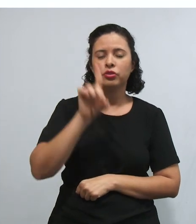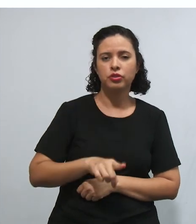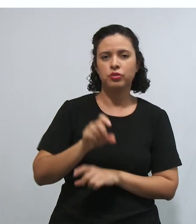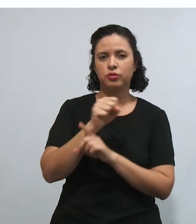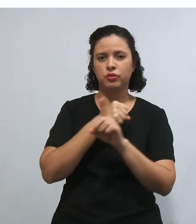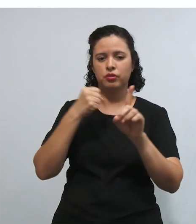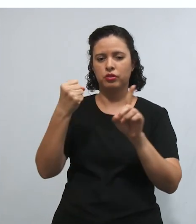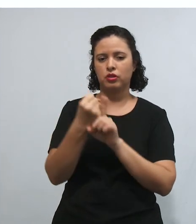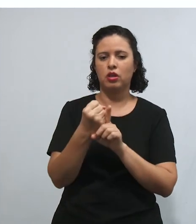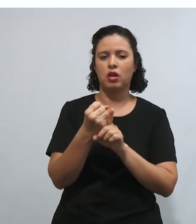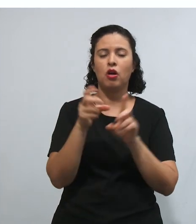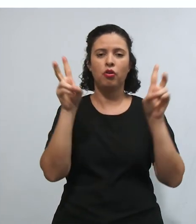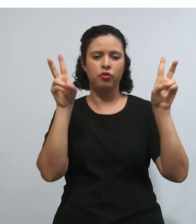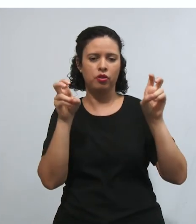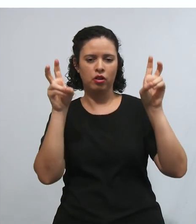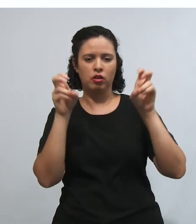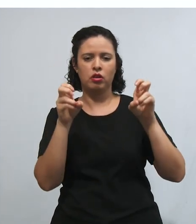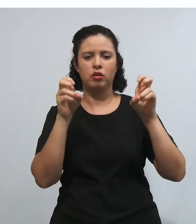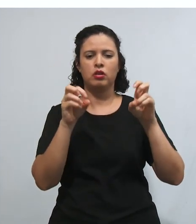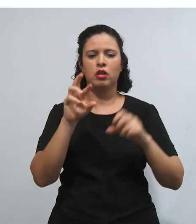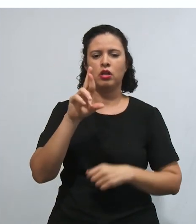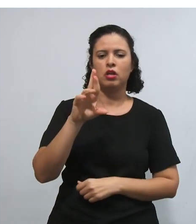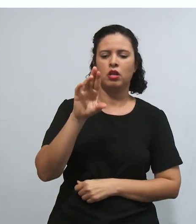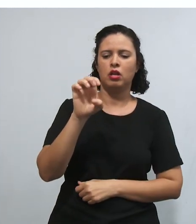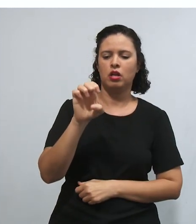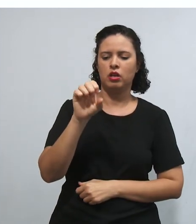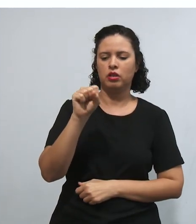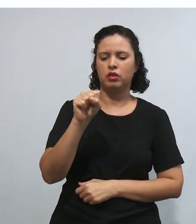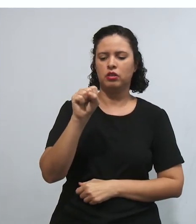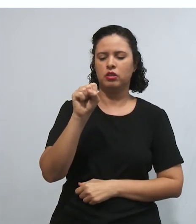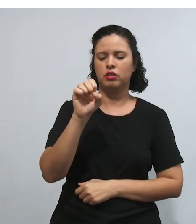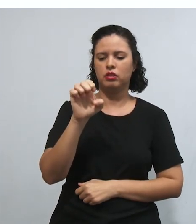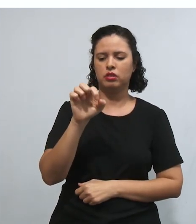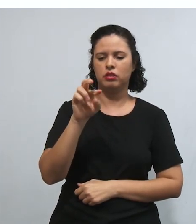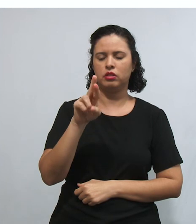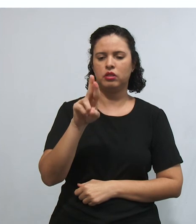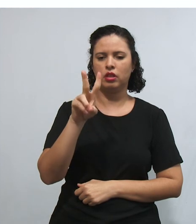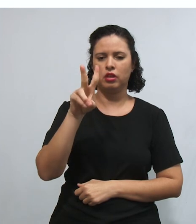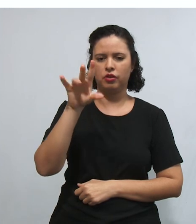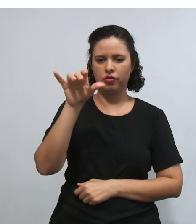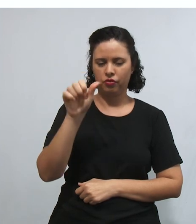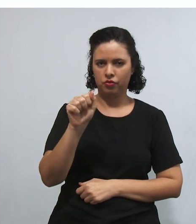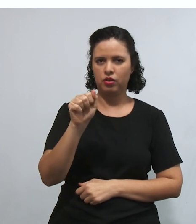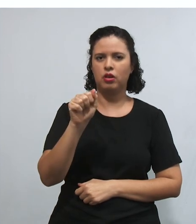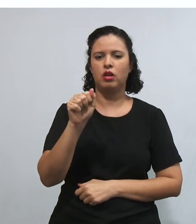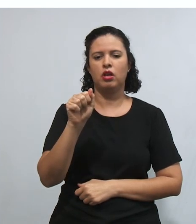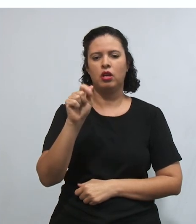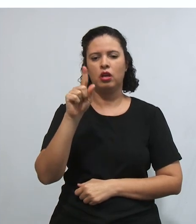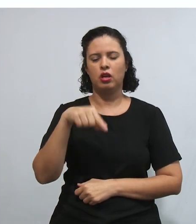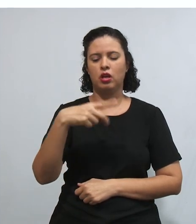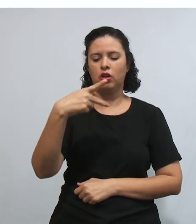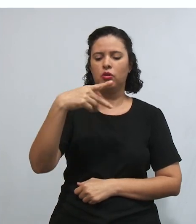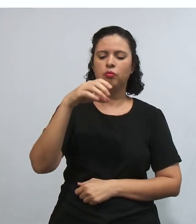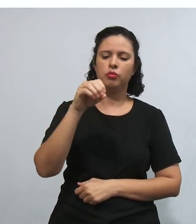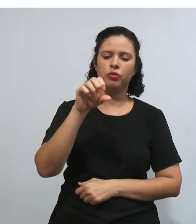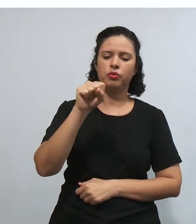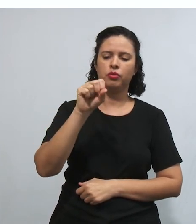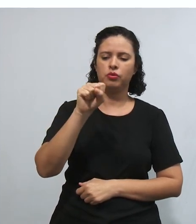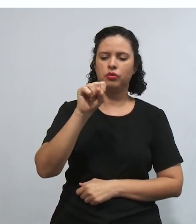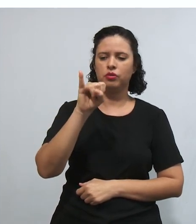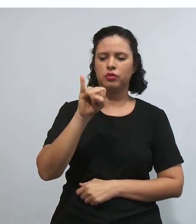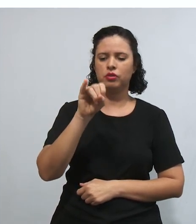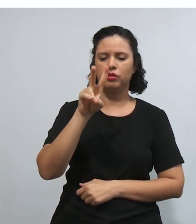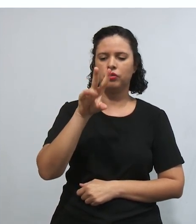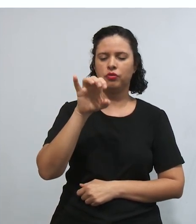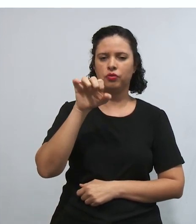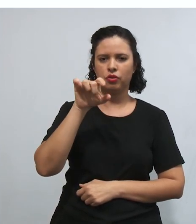reserva do possível. Vamos aqui dar uma volta nessa tela aqui, só um segundo. Voltemos aqui, tá?